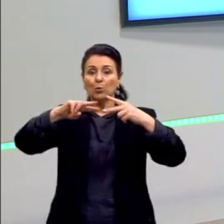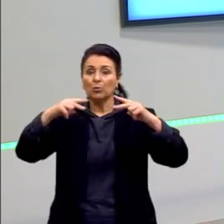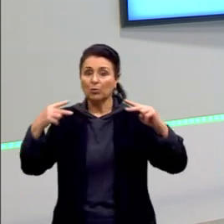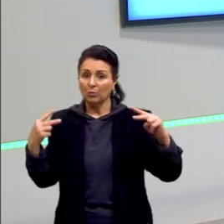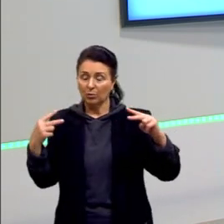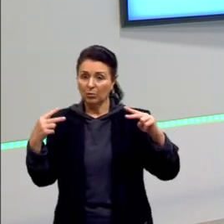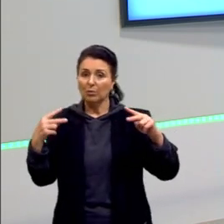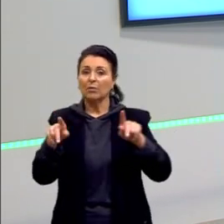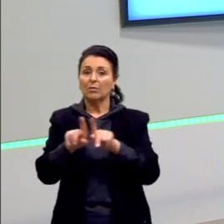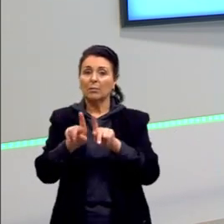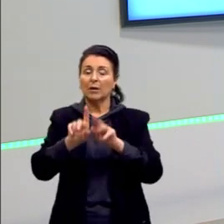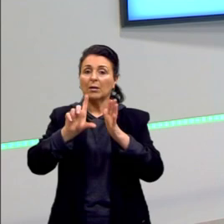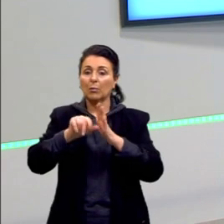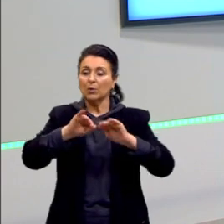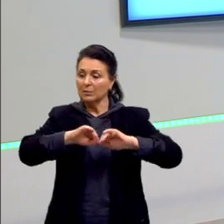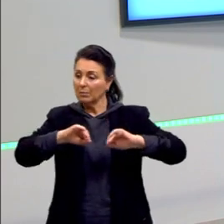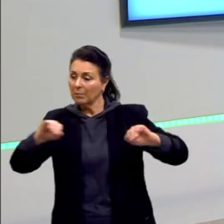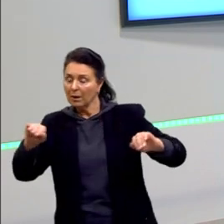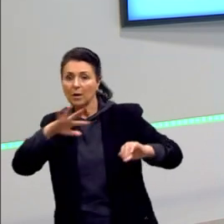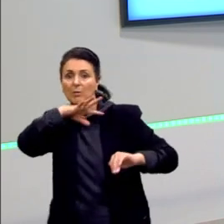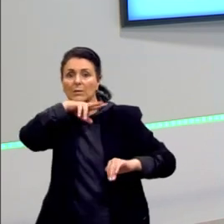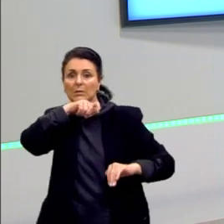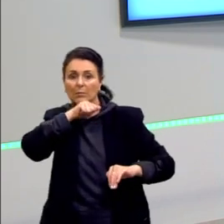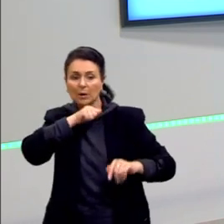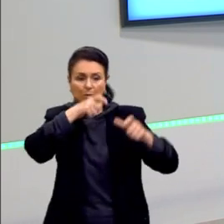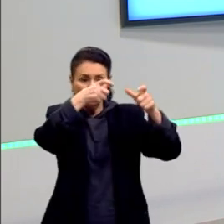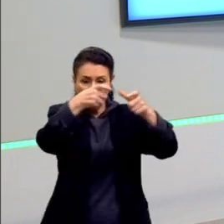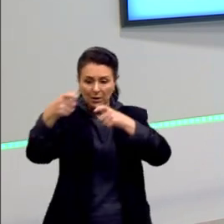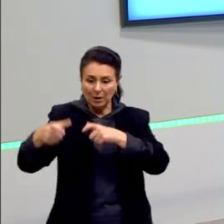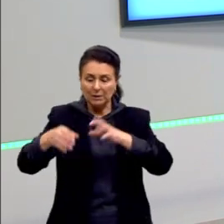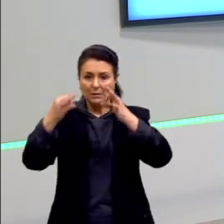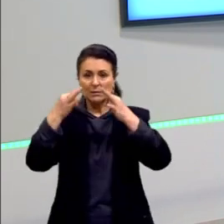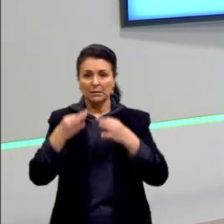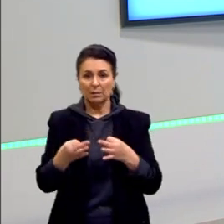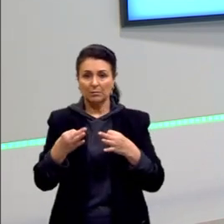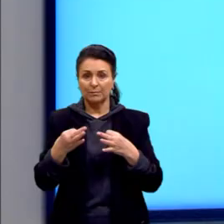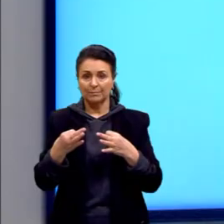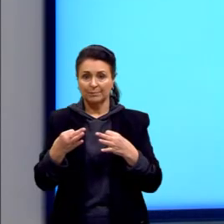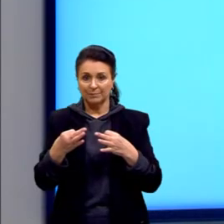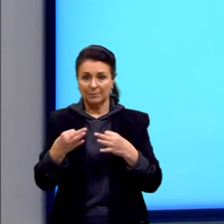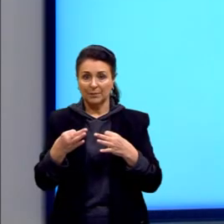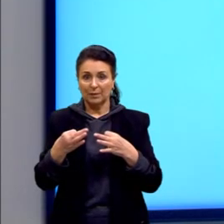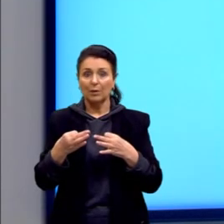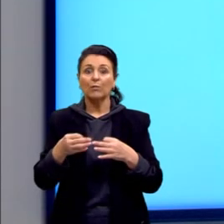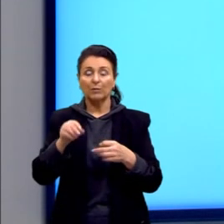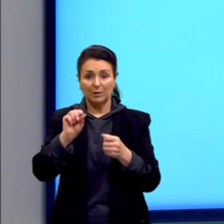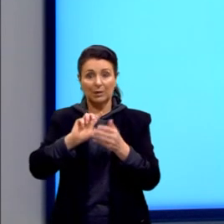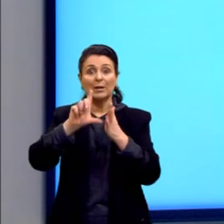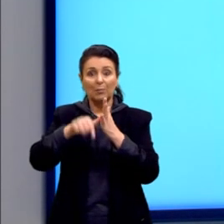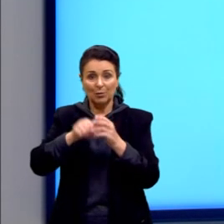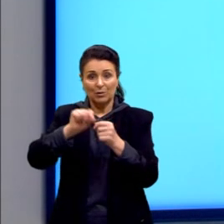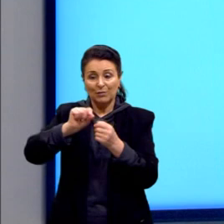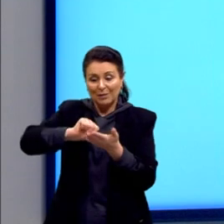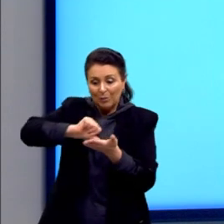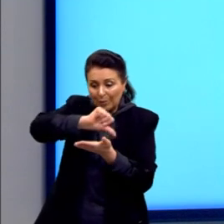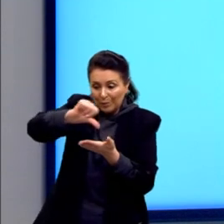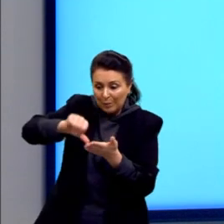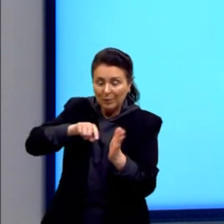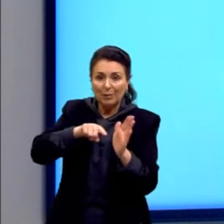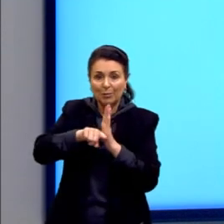depois, separar os animais de forma adequada, de acordo, então, com o seu mapeamento genético.